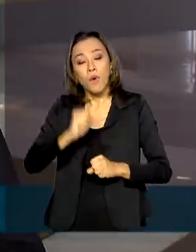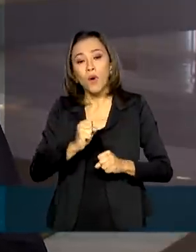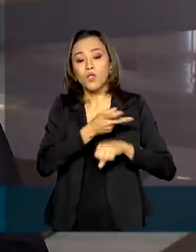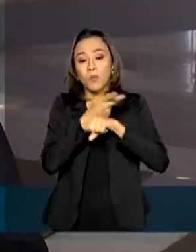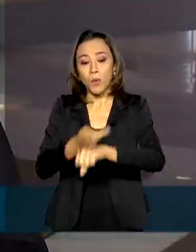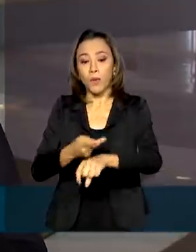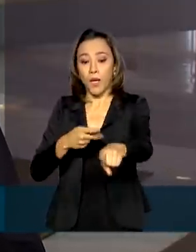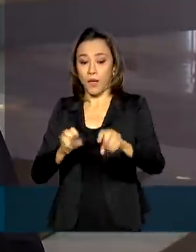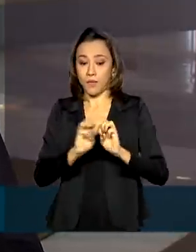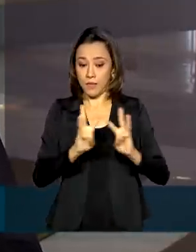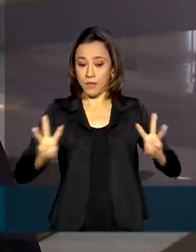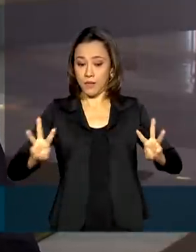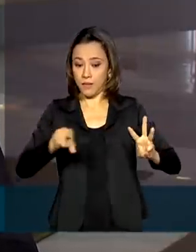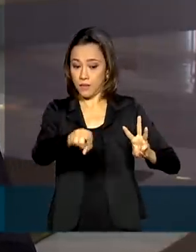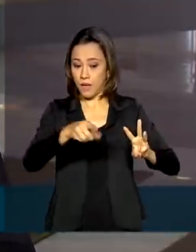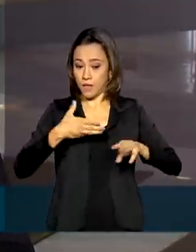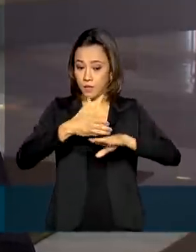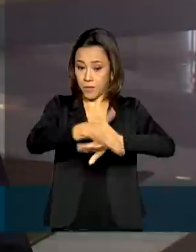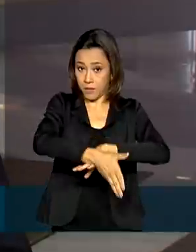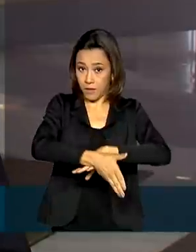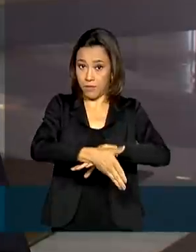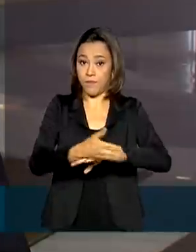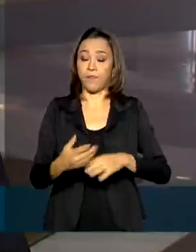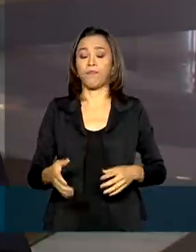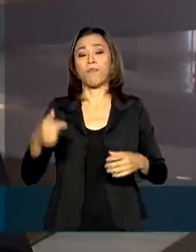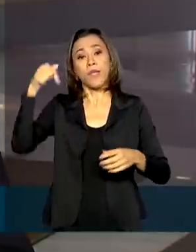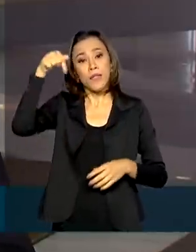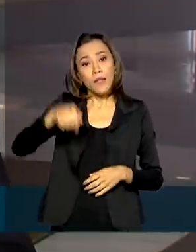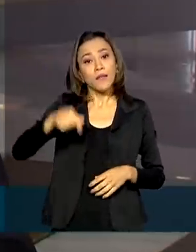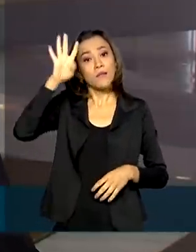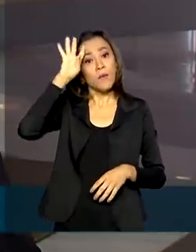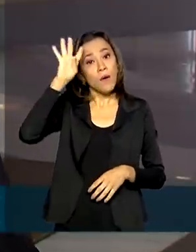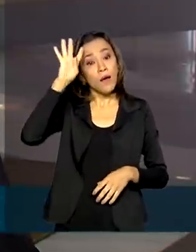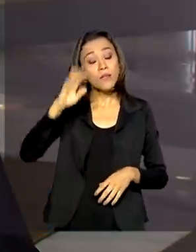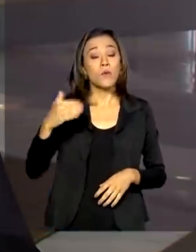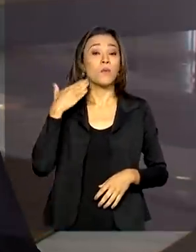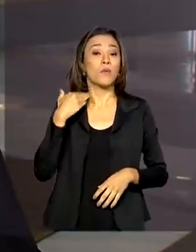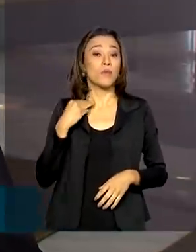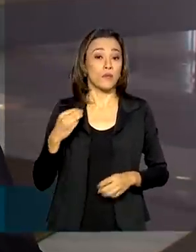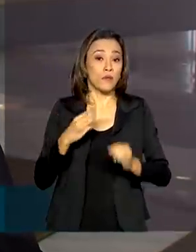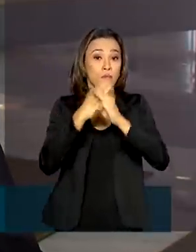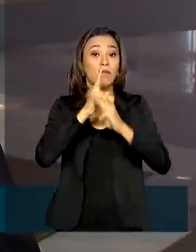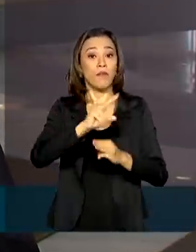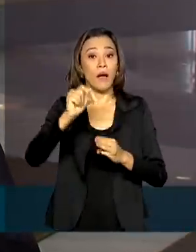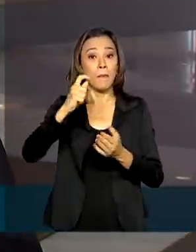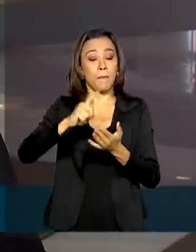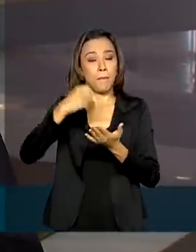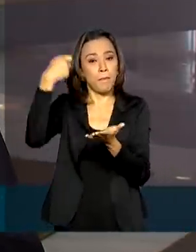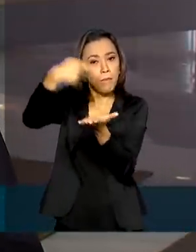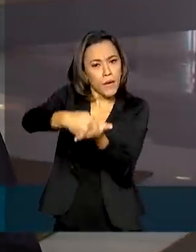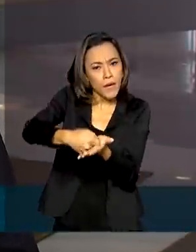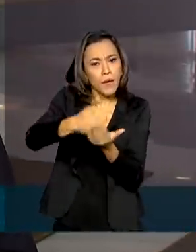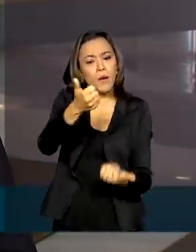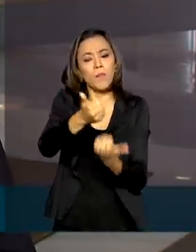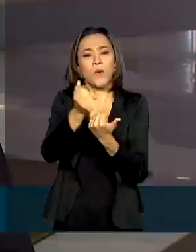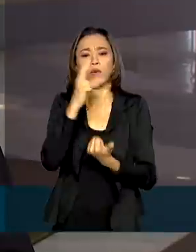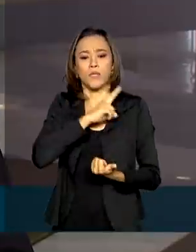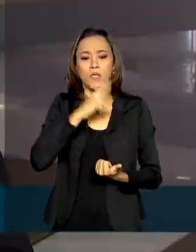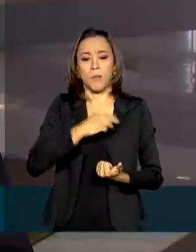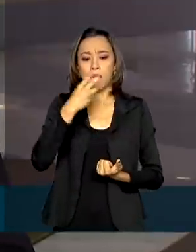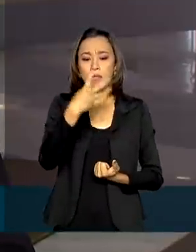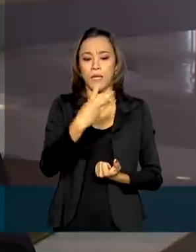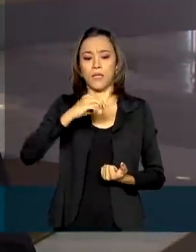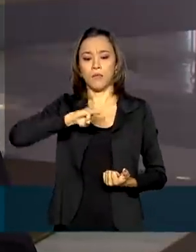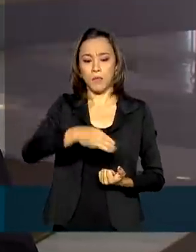Dataprev. E olha, nesta quarta-feira a Caixa Econômica Federal vai pagar mais uma parcela do auxílio emergencial para 3 milhões e